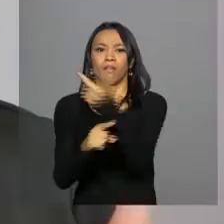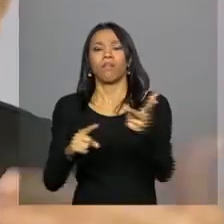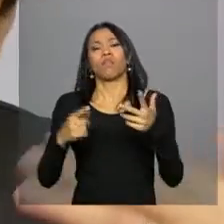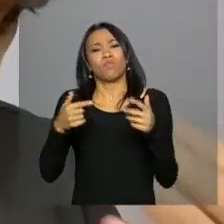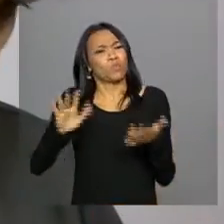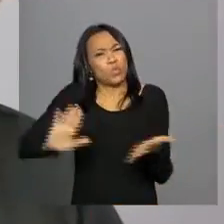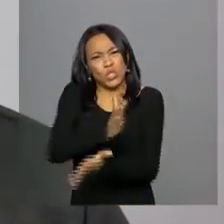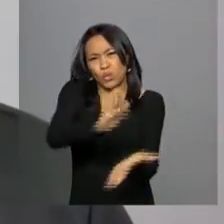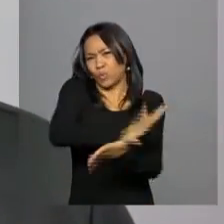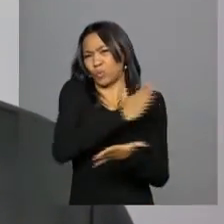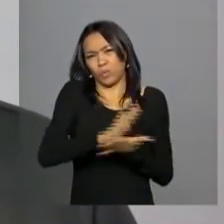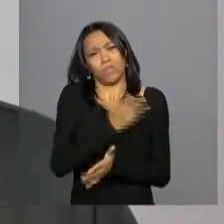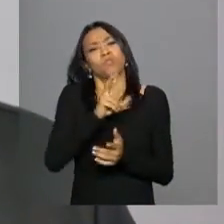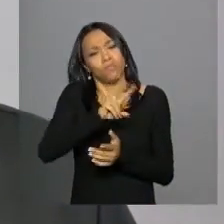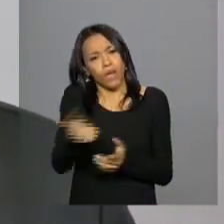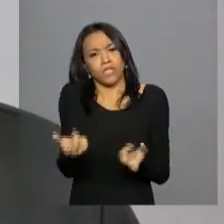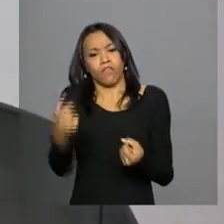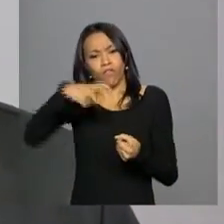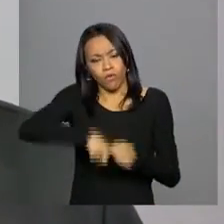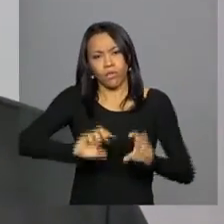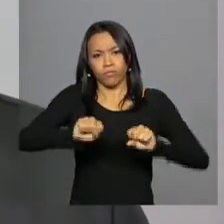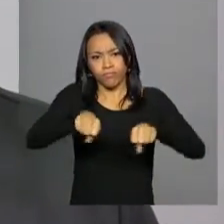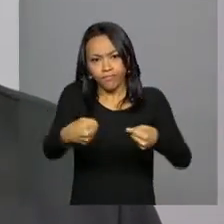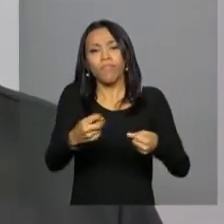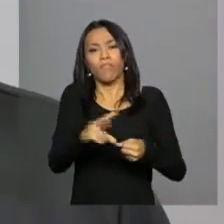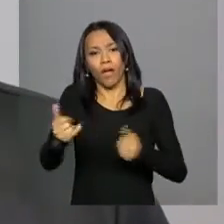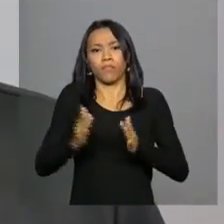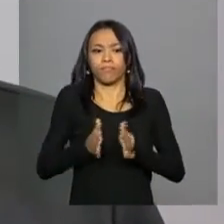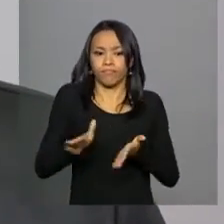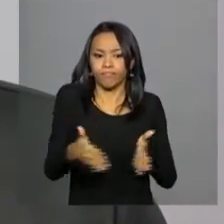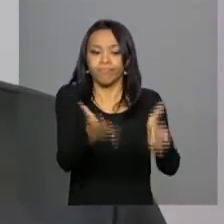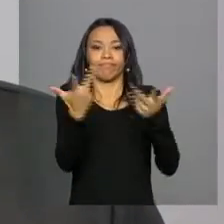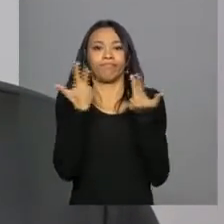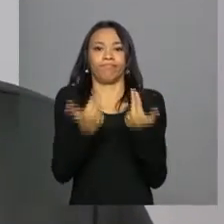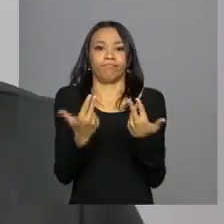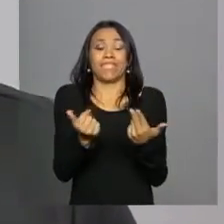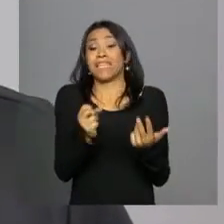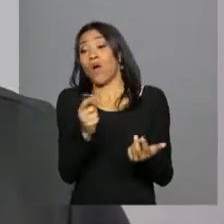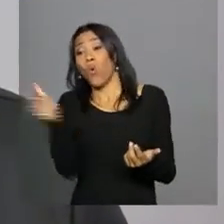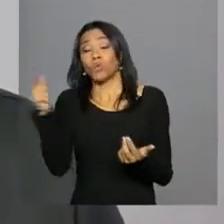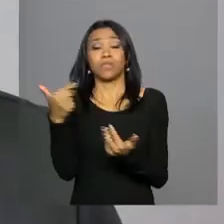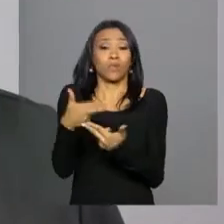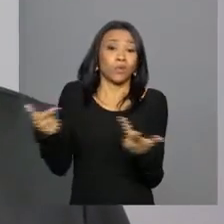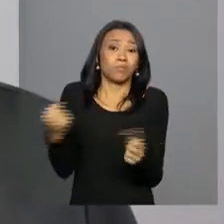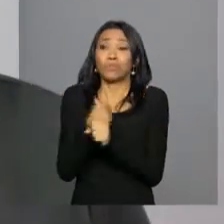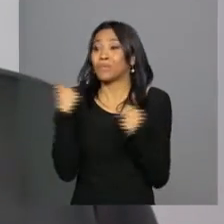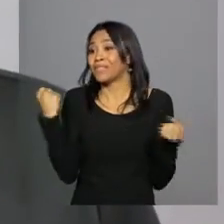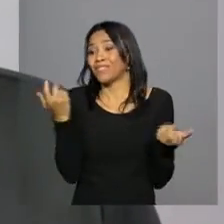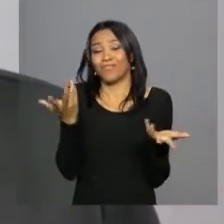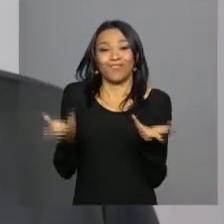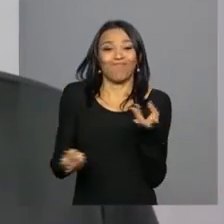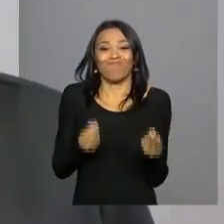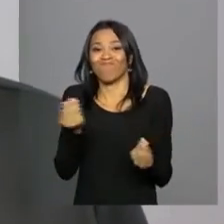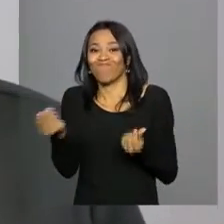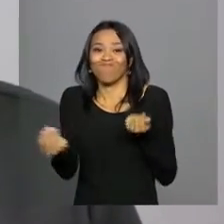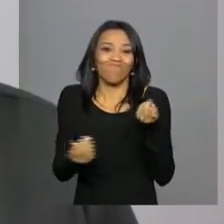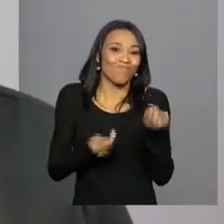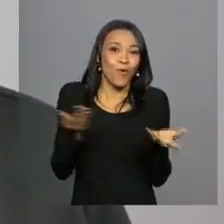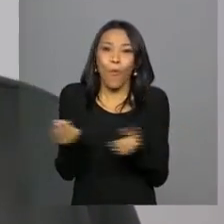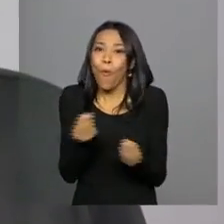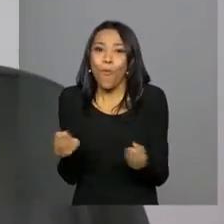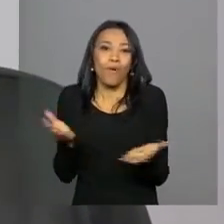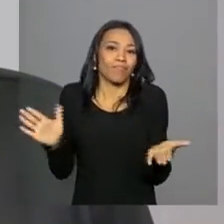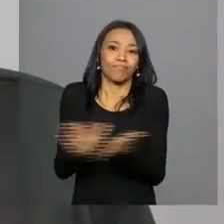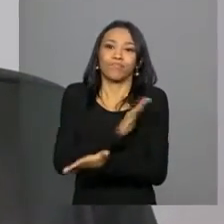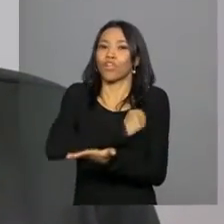de rio que foram destruídas, tudo será recuperado, restaurado, etc. E aquilo que não fosse possível recuperar, aquilo que a chama de dano